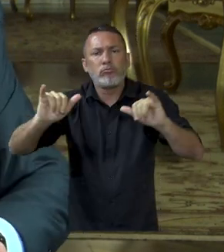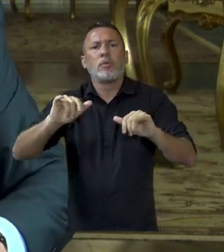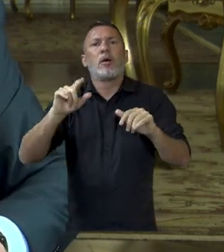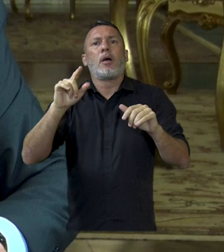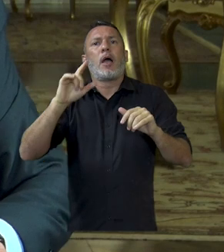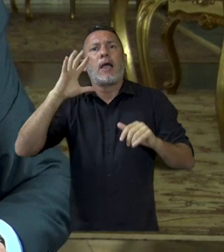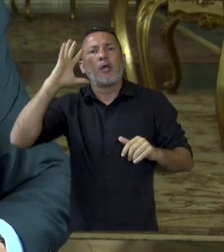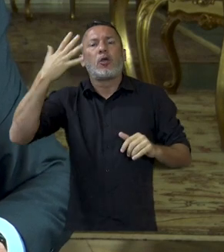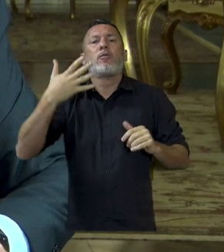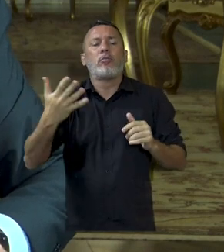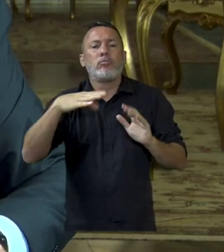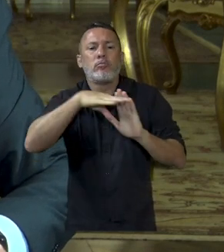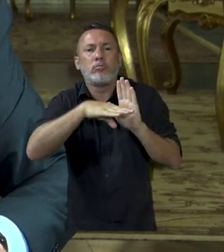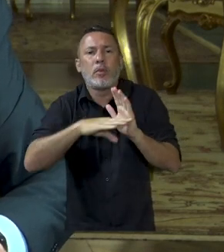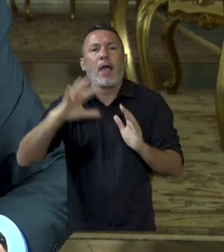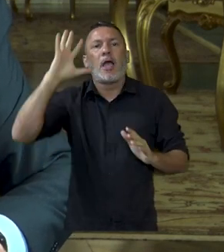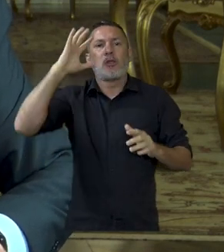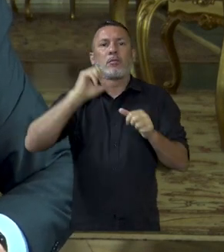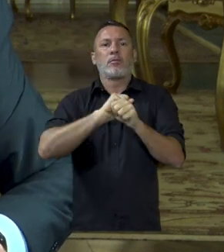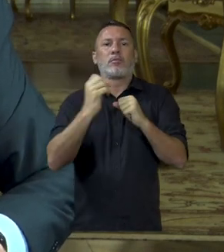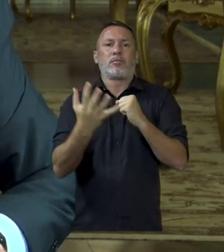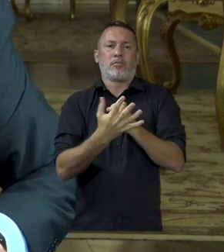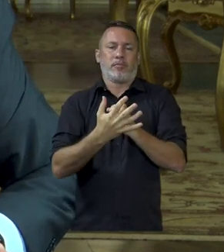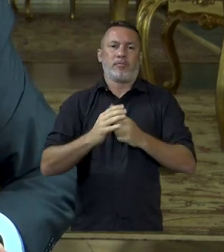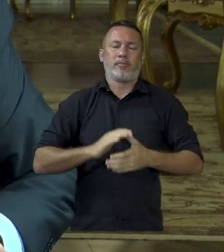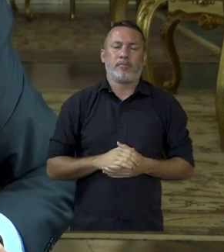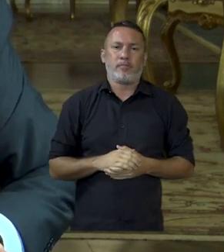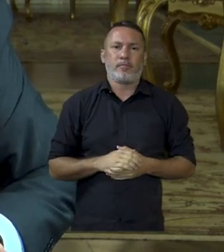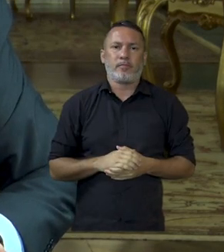uma solução e uma resolução da Covid-19.